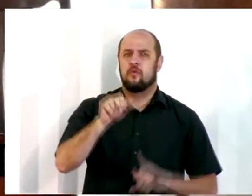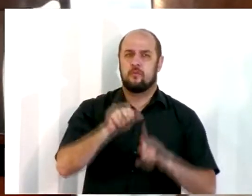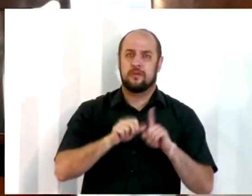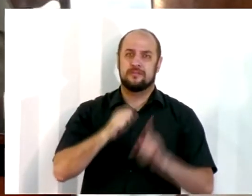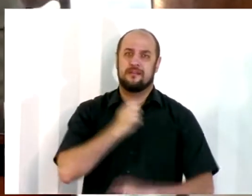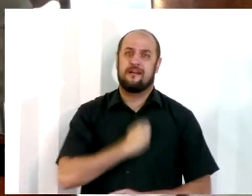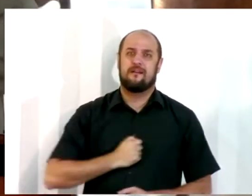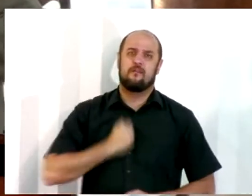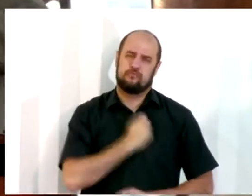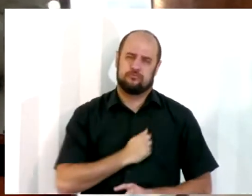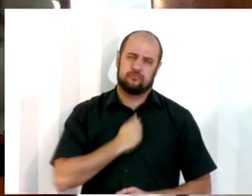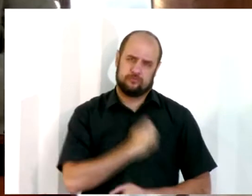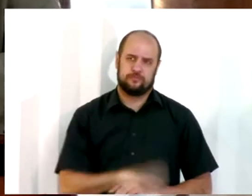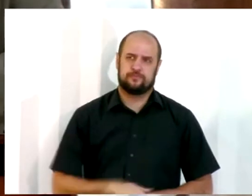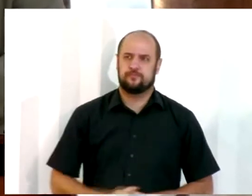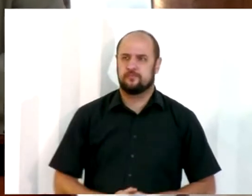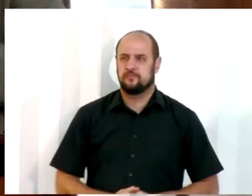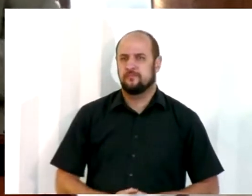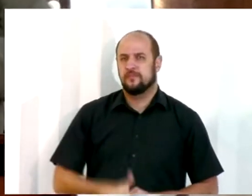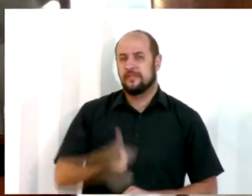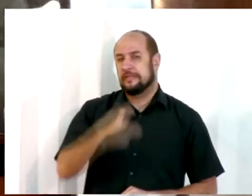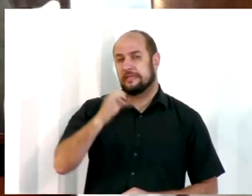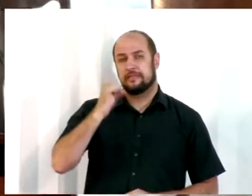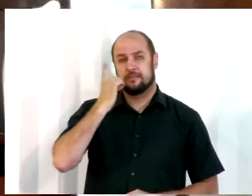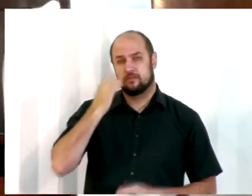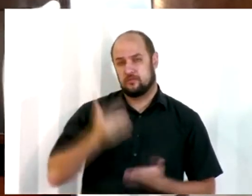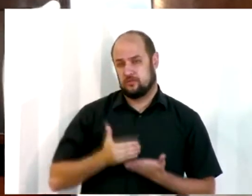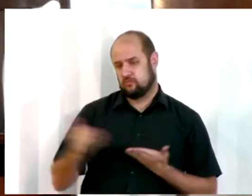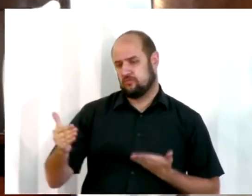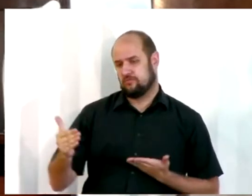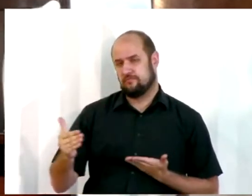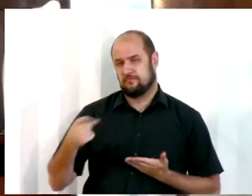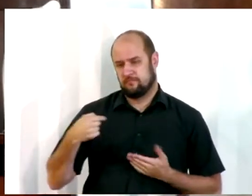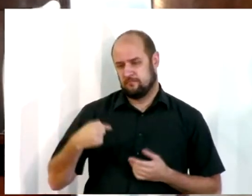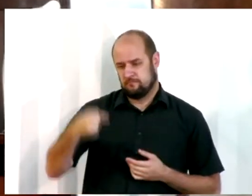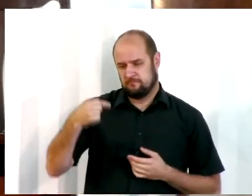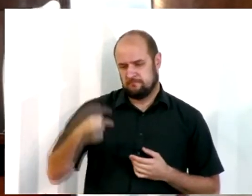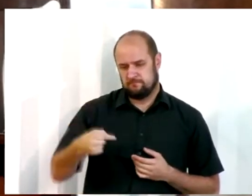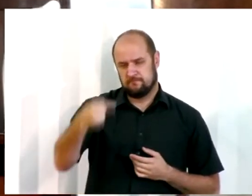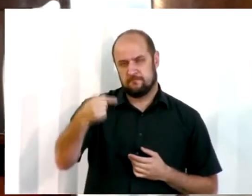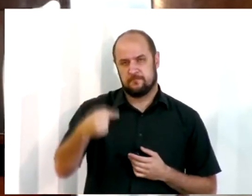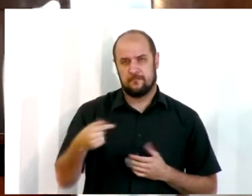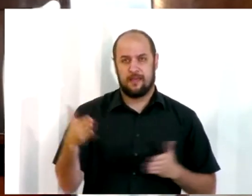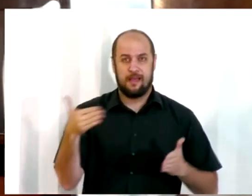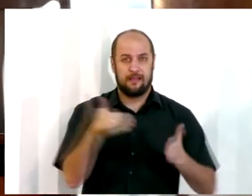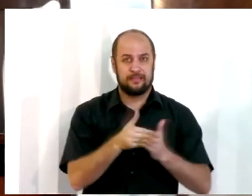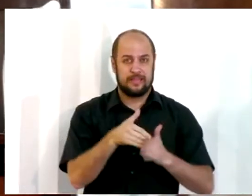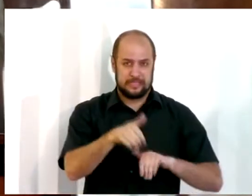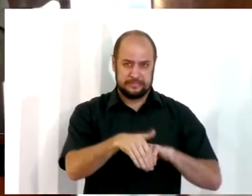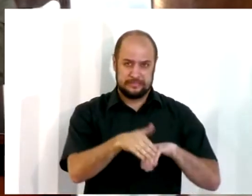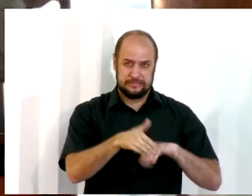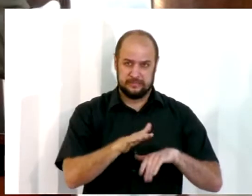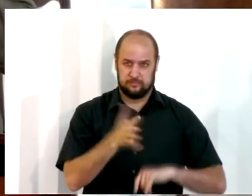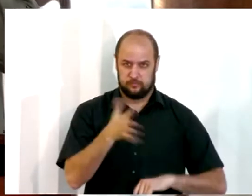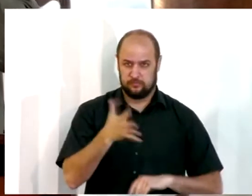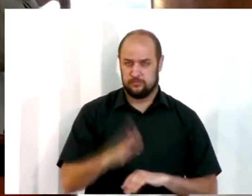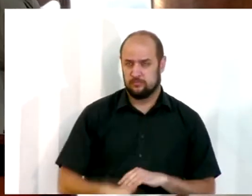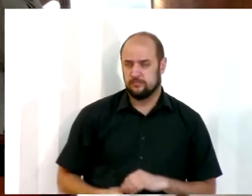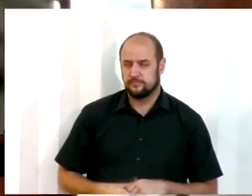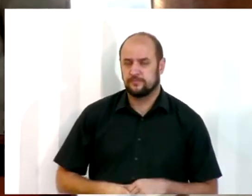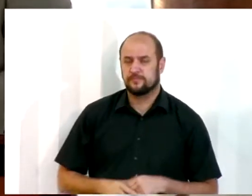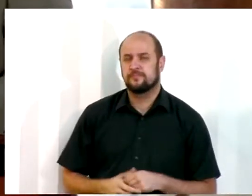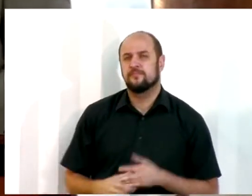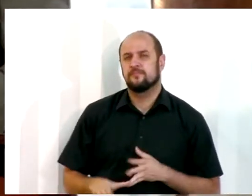agosto. Pega a primeira quinzena aí, a segunda quinzena de agosto e a primeira quinzena de setembro. E aqui no texto que nós lemos, no